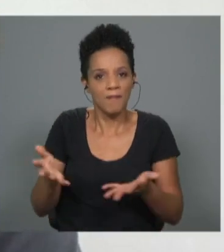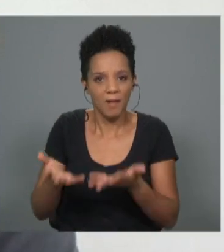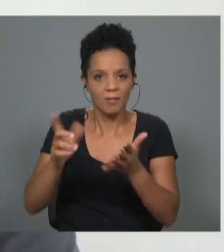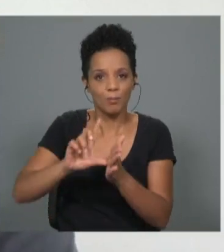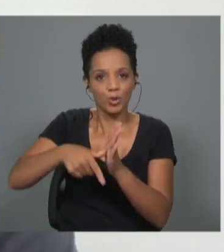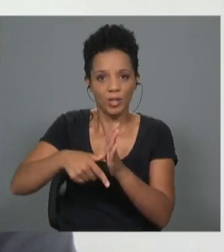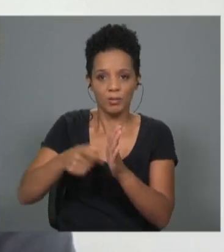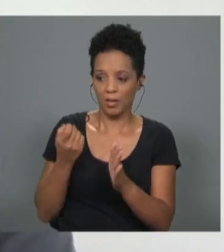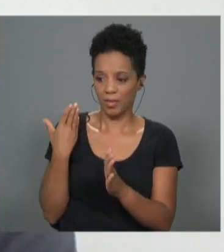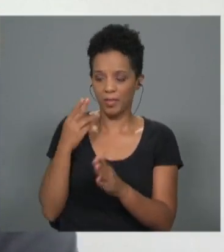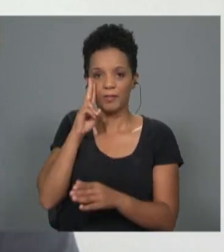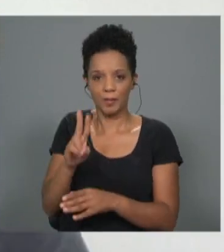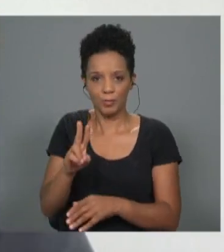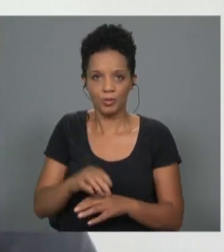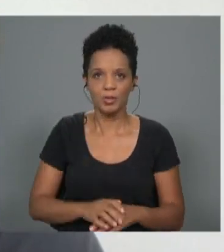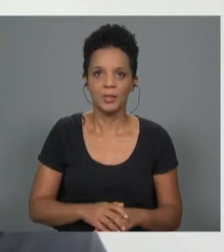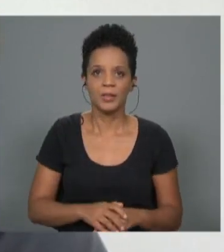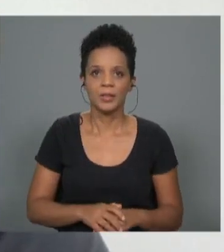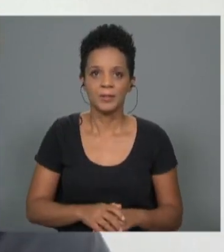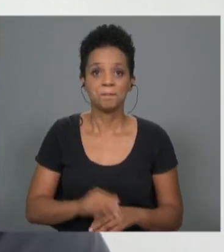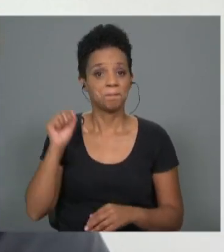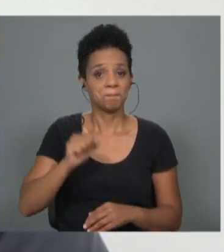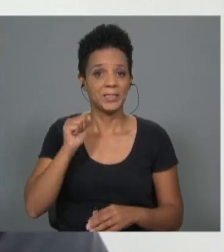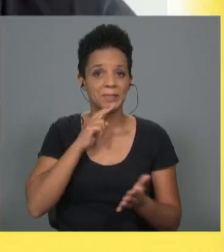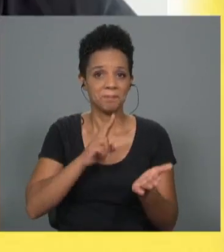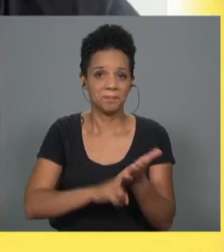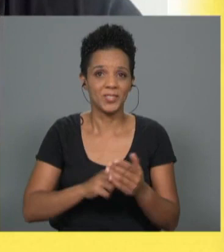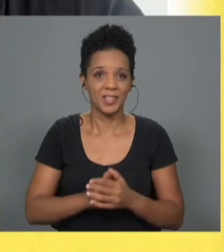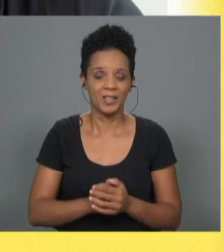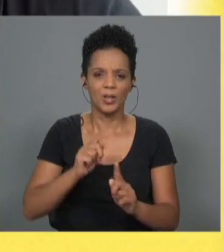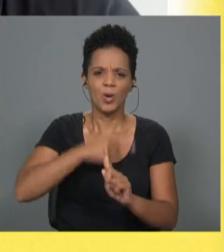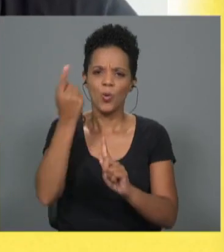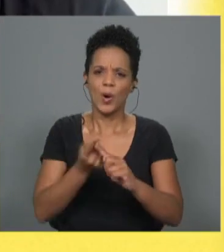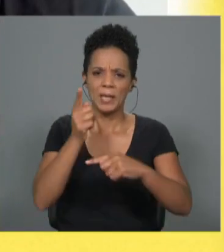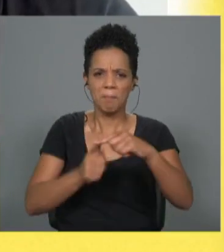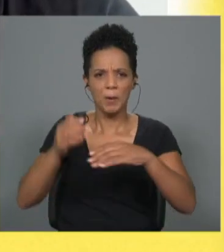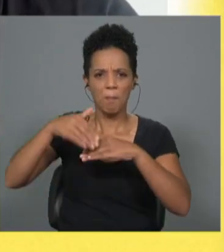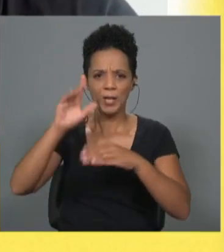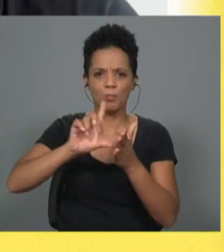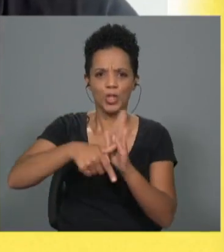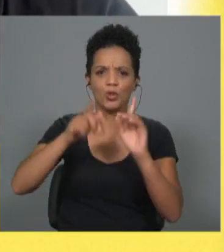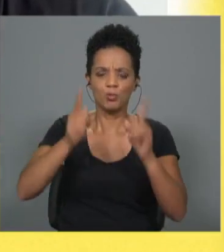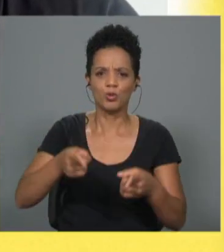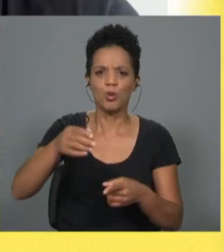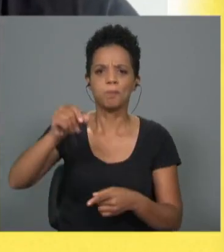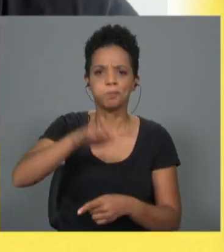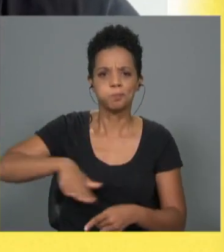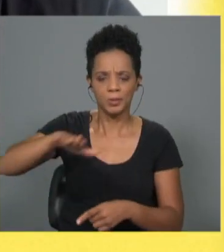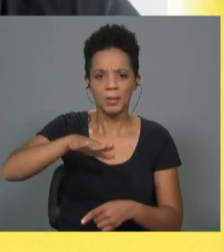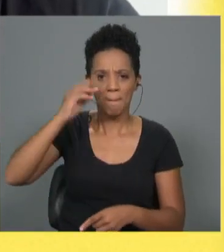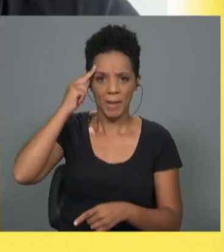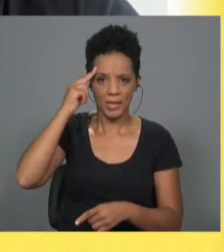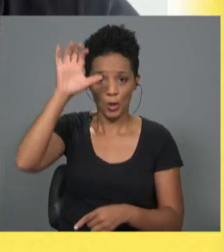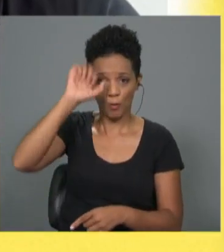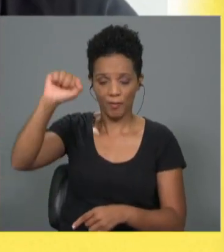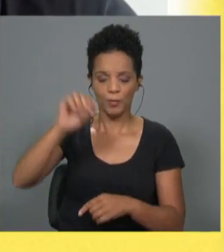projeto que acabámos de ver. Sim, exatamente. Há mais de um ano e meio começámos este projeto, com o Governo Regional da Madeira. Foi o que